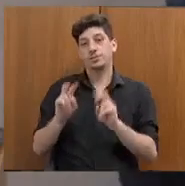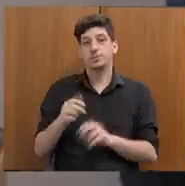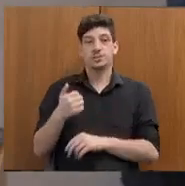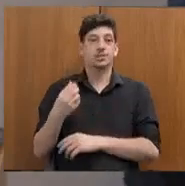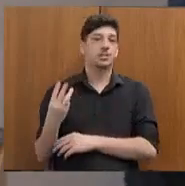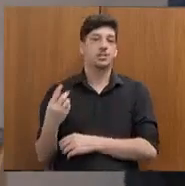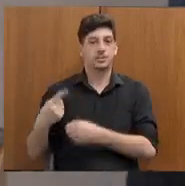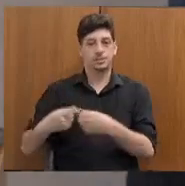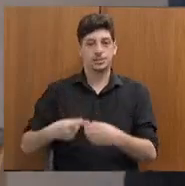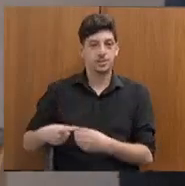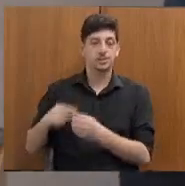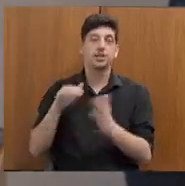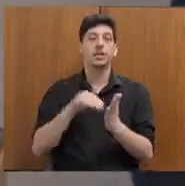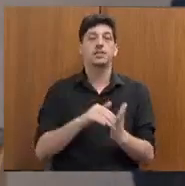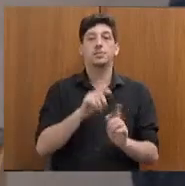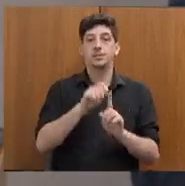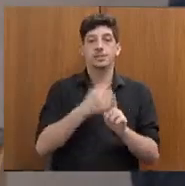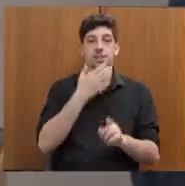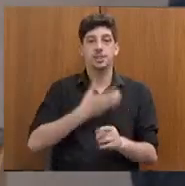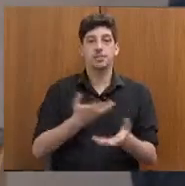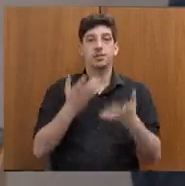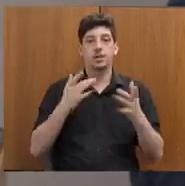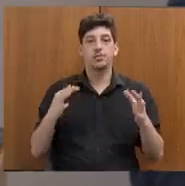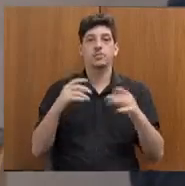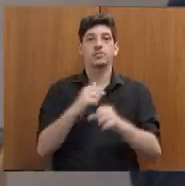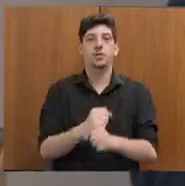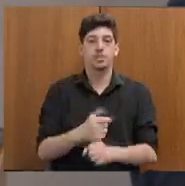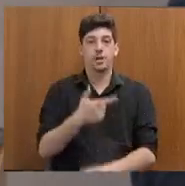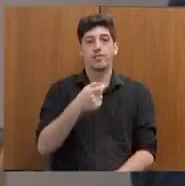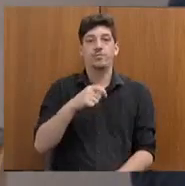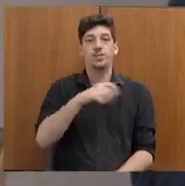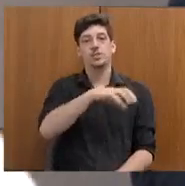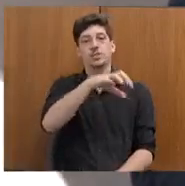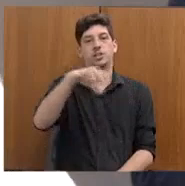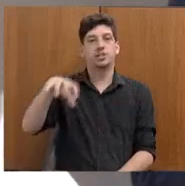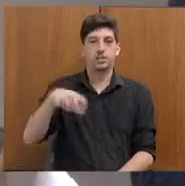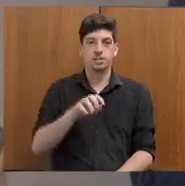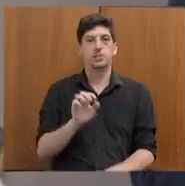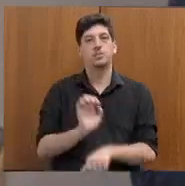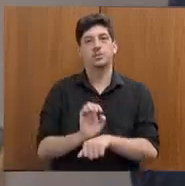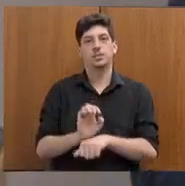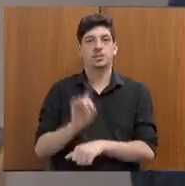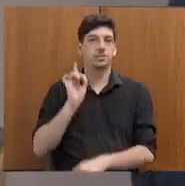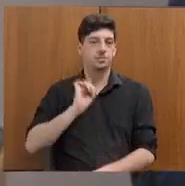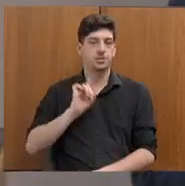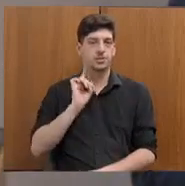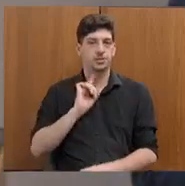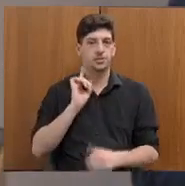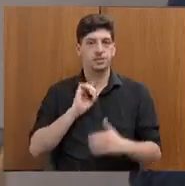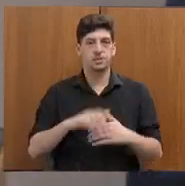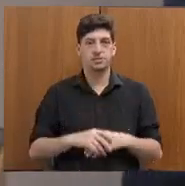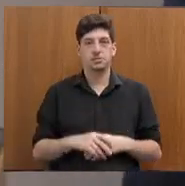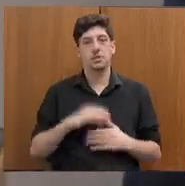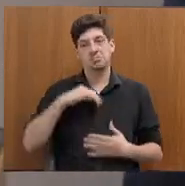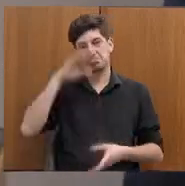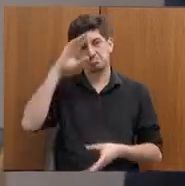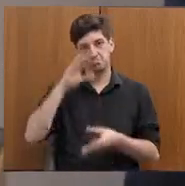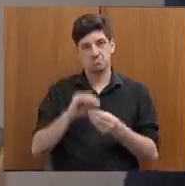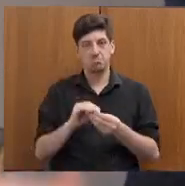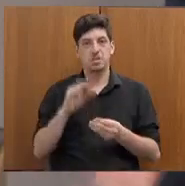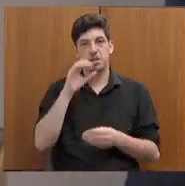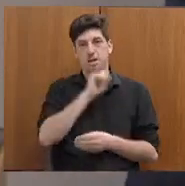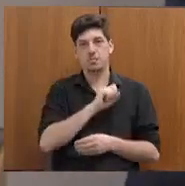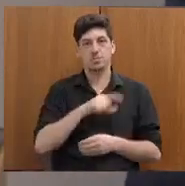e até dezembro nós queremos estar em 20 mais regiões do Estado. Era isso que eu queria falar agora na parte da